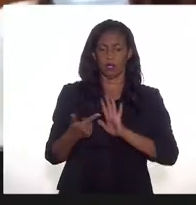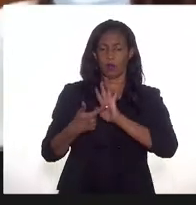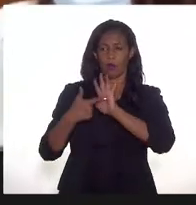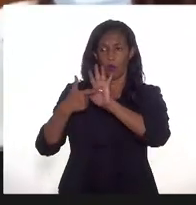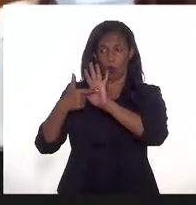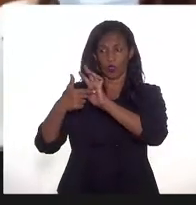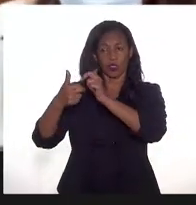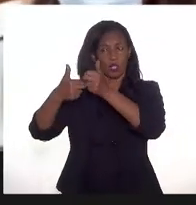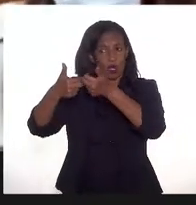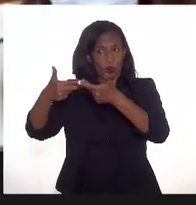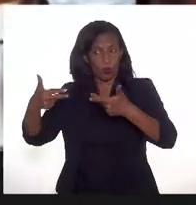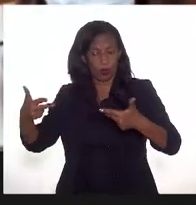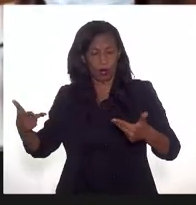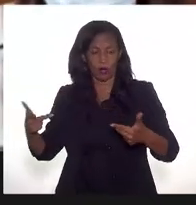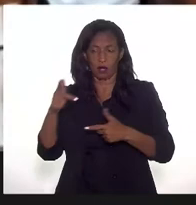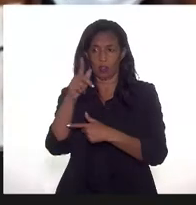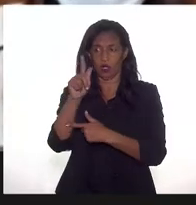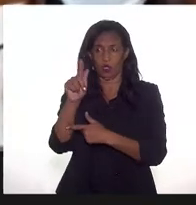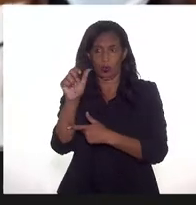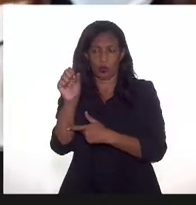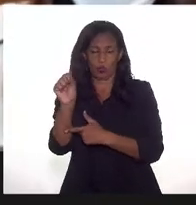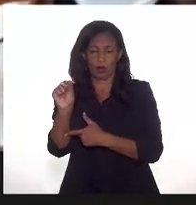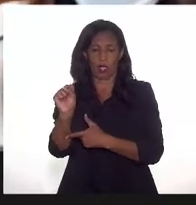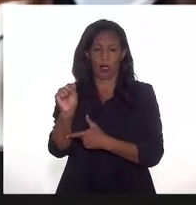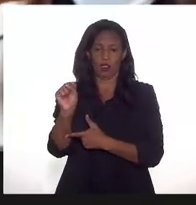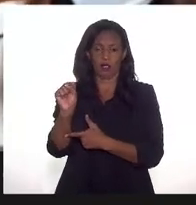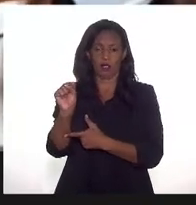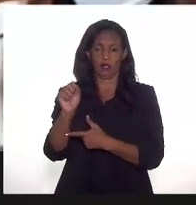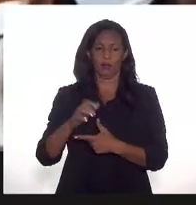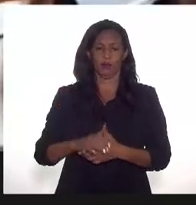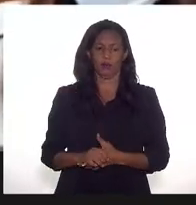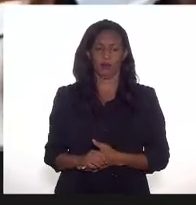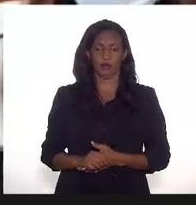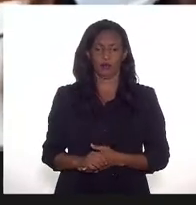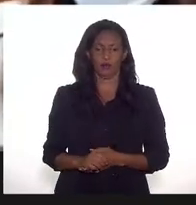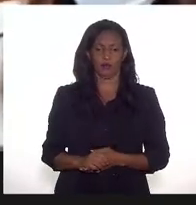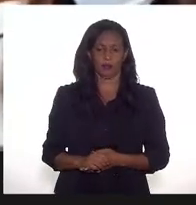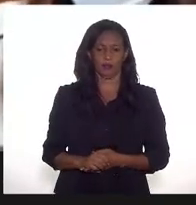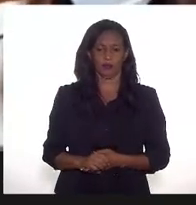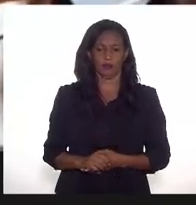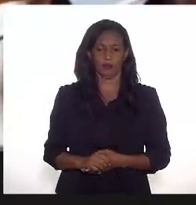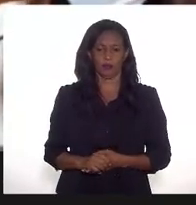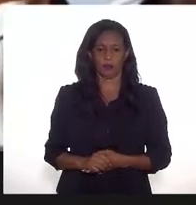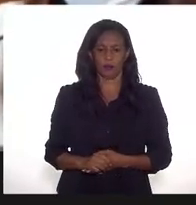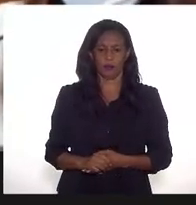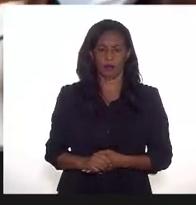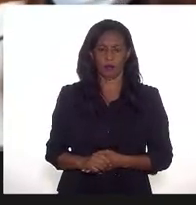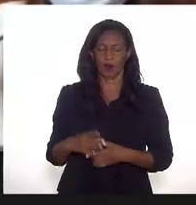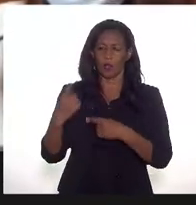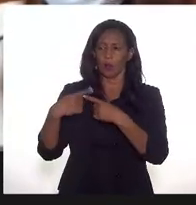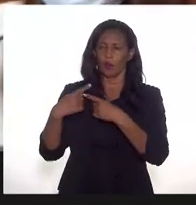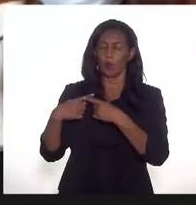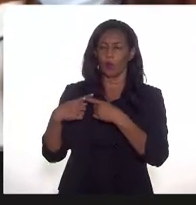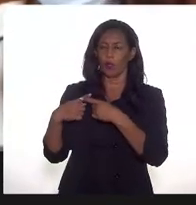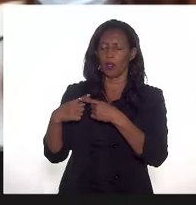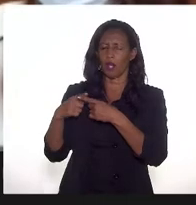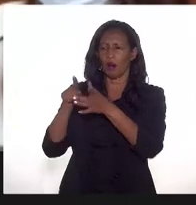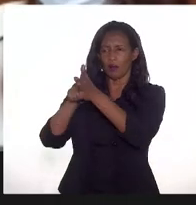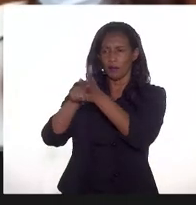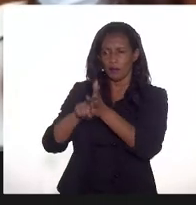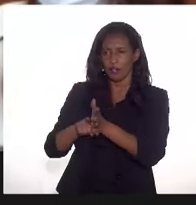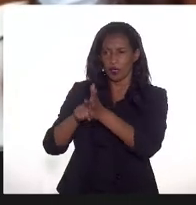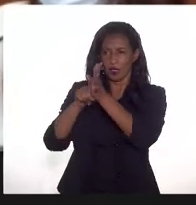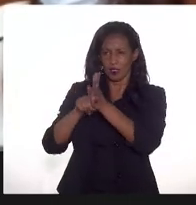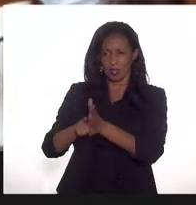qualidade do gás que seria da coleta porque a fiscalização da produção do